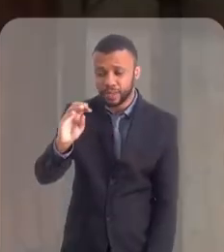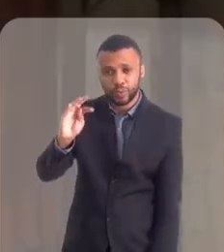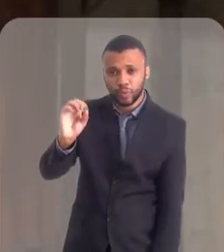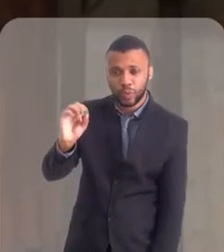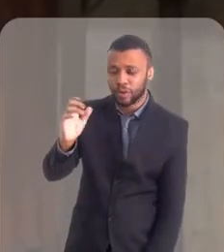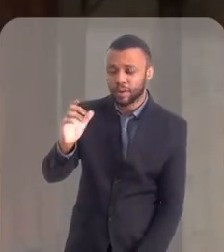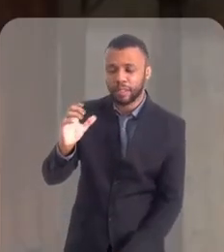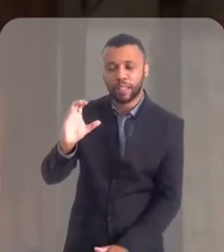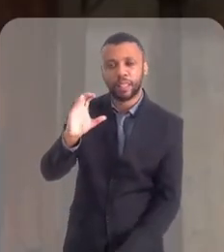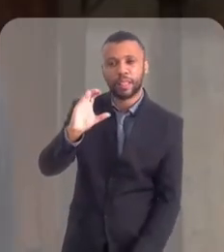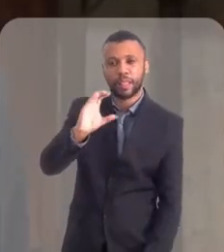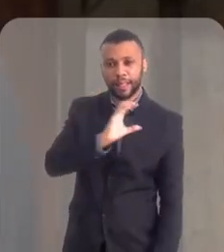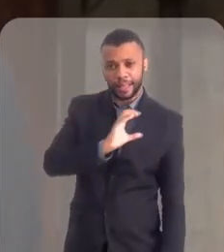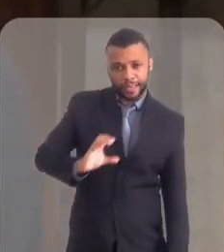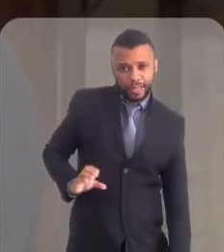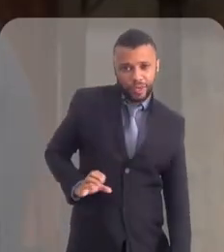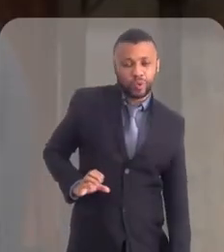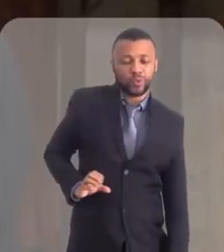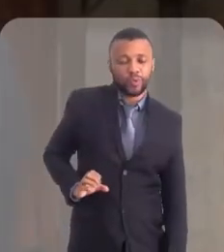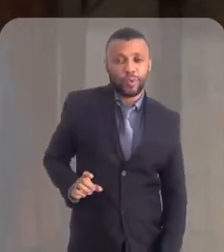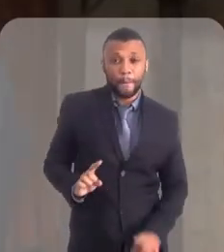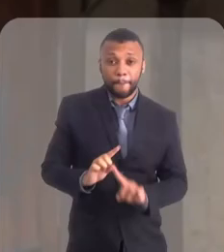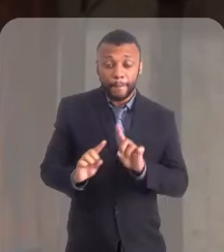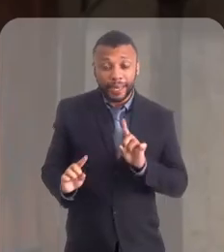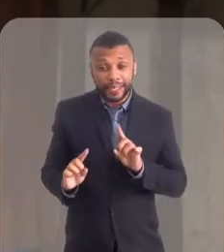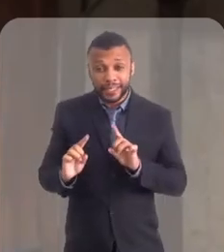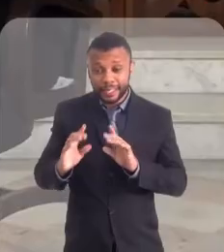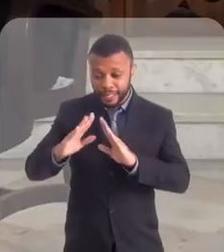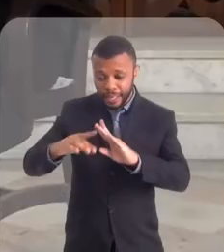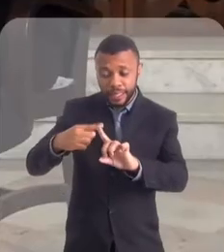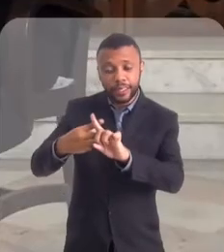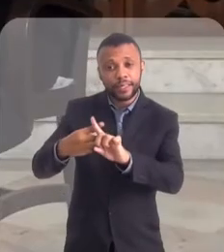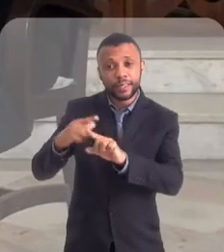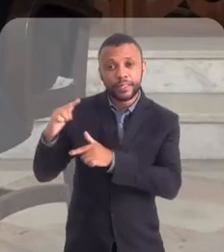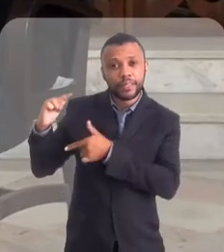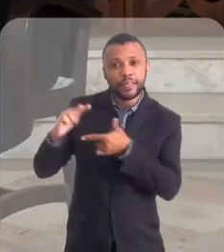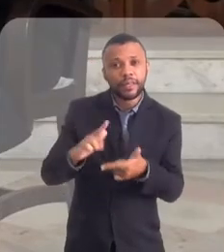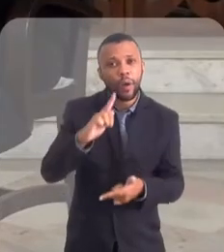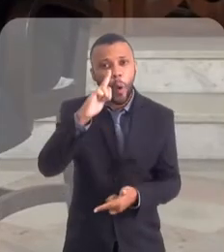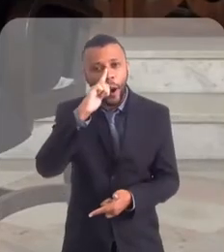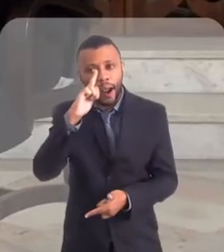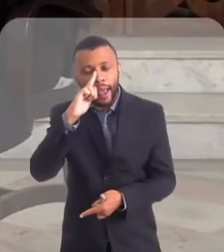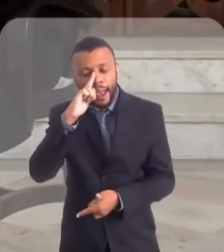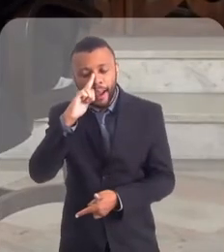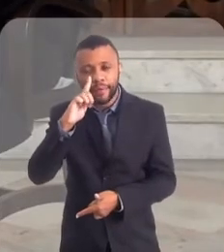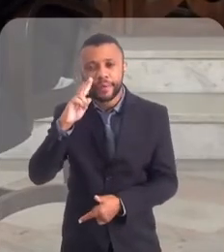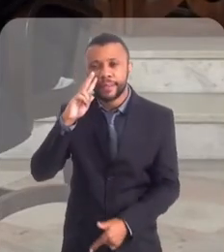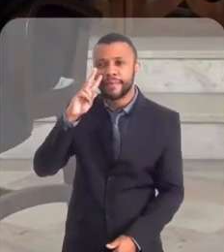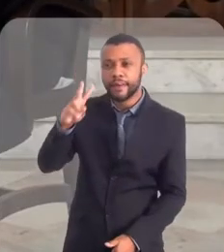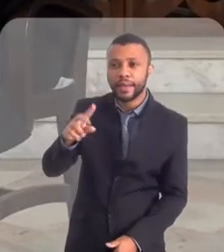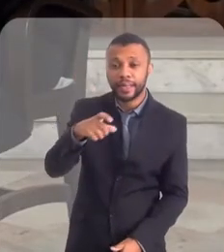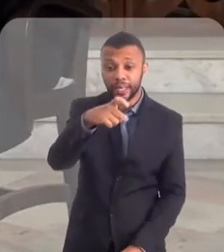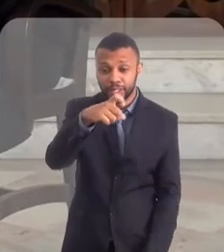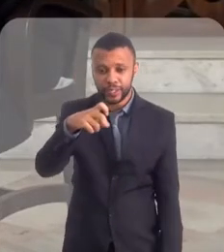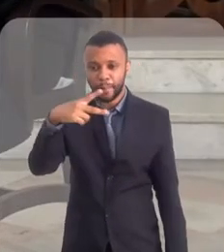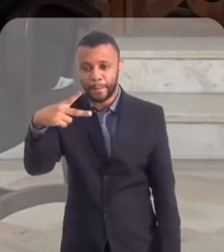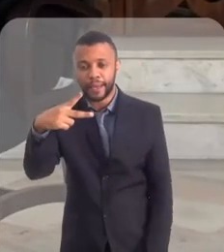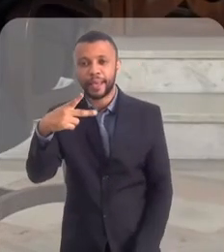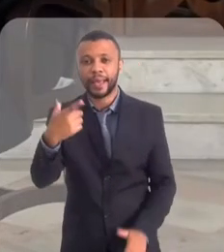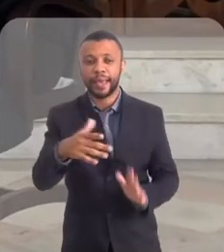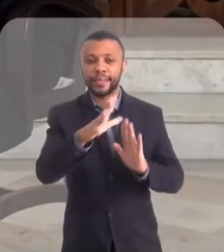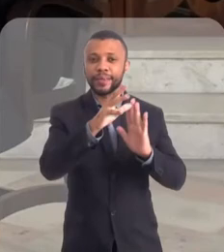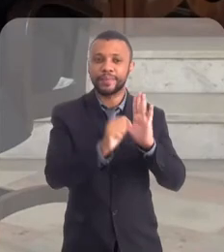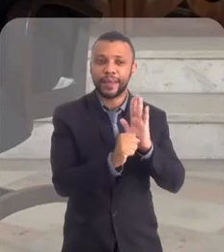Christos, né? Que se escreve. Christos. Então, nas igrejas de tradição grega, bizantina, você vai ver esse monograma por